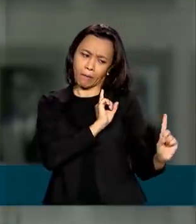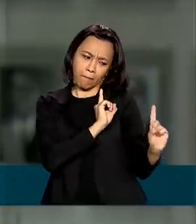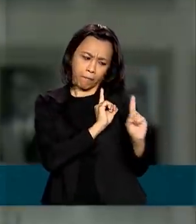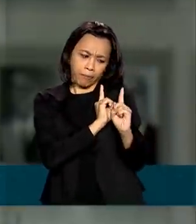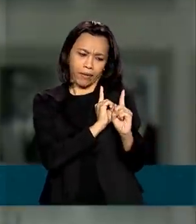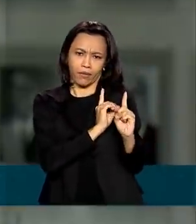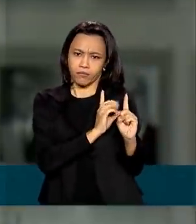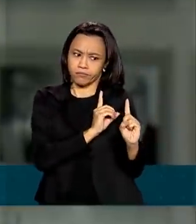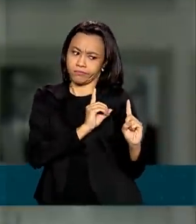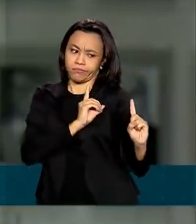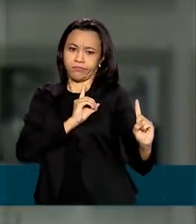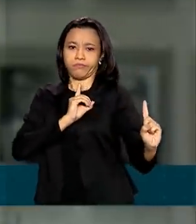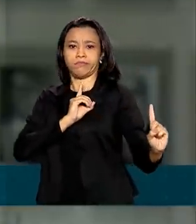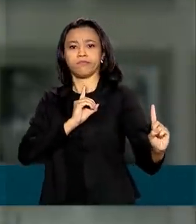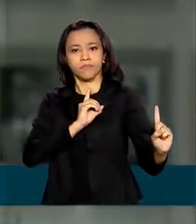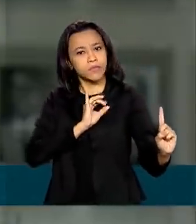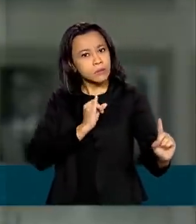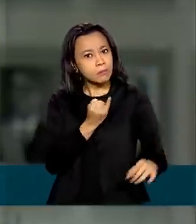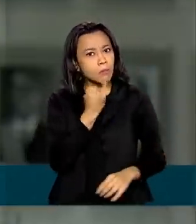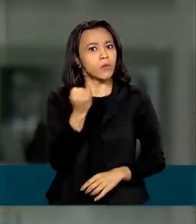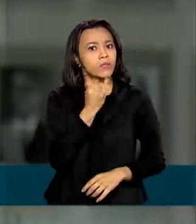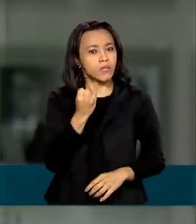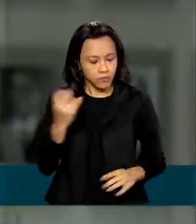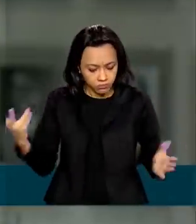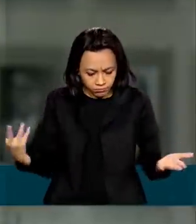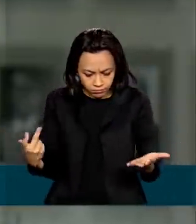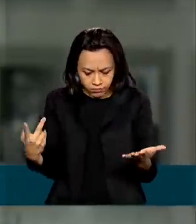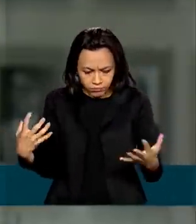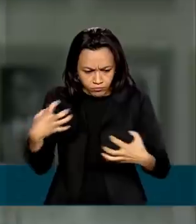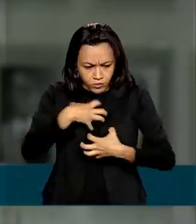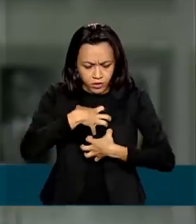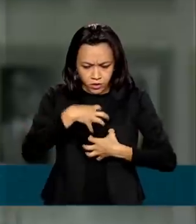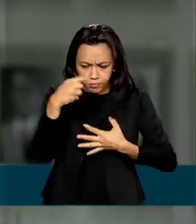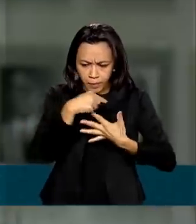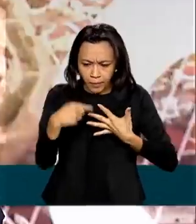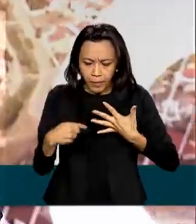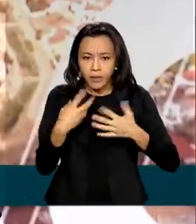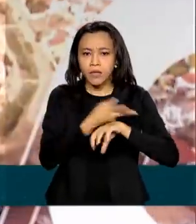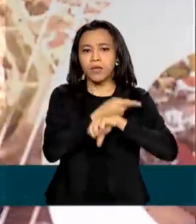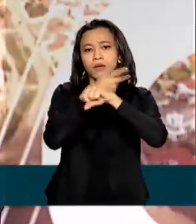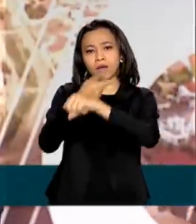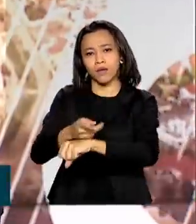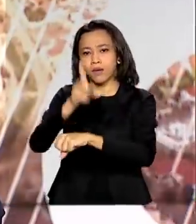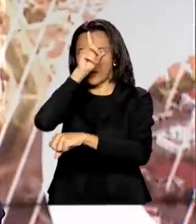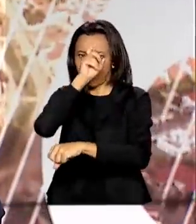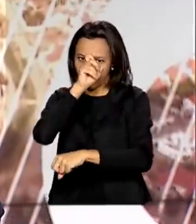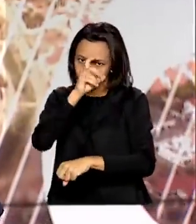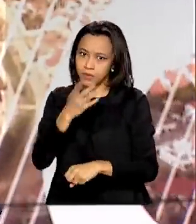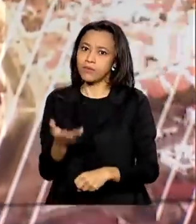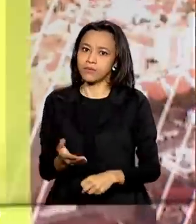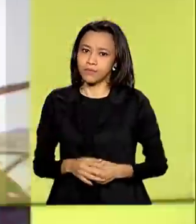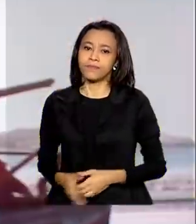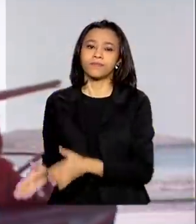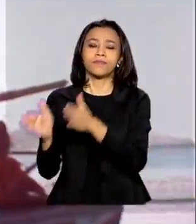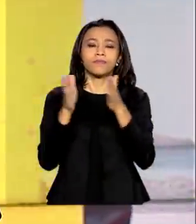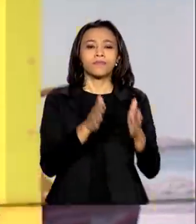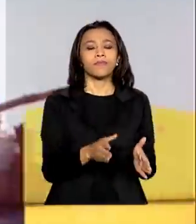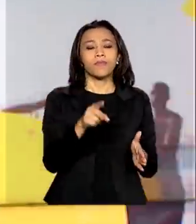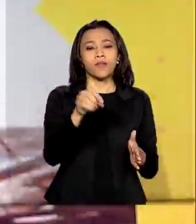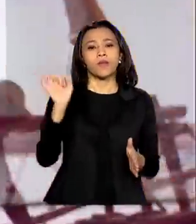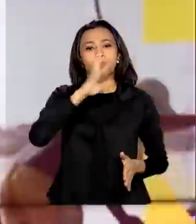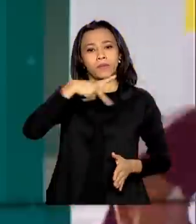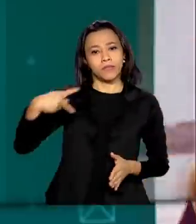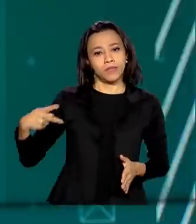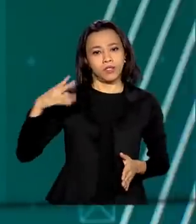É importante ir ao hospital assim que surgirem os primeiros sintomas. E o presidente Jair Bolsonaro vai